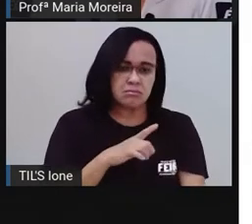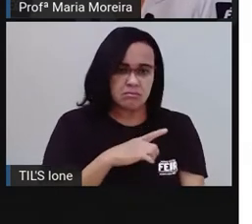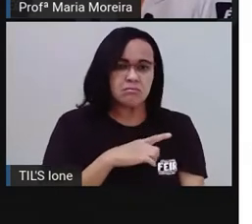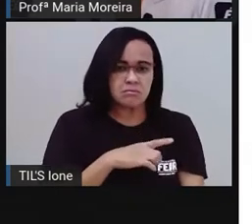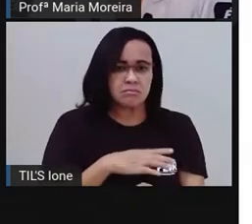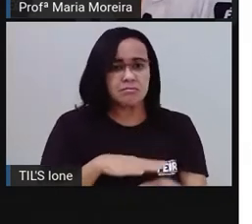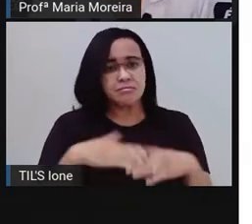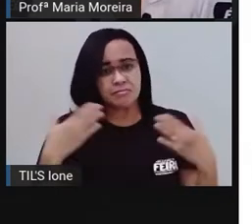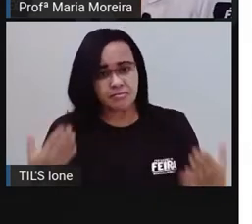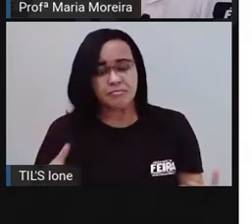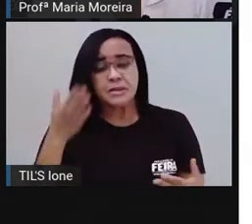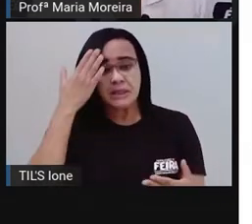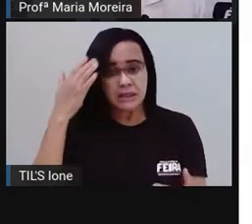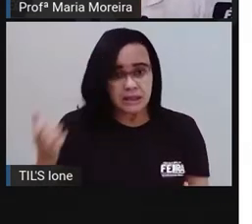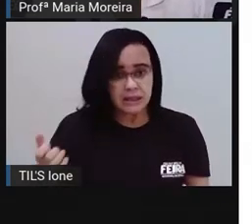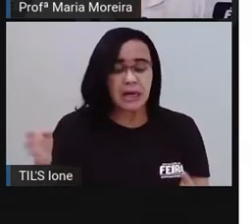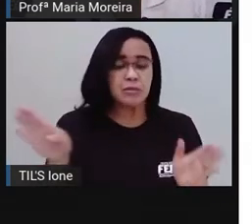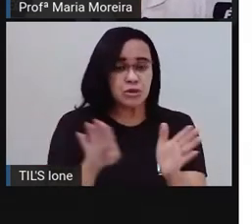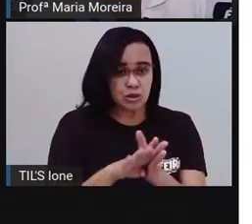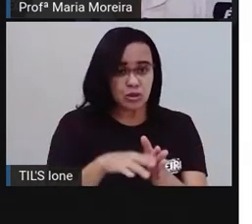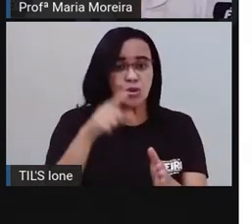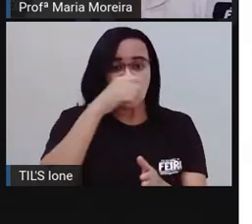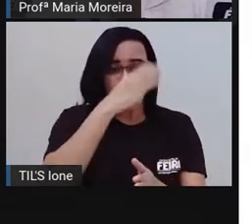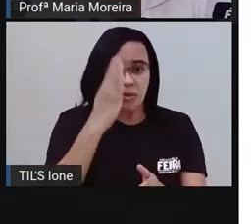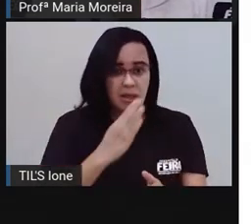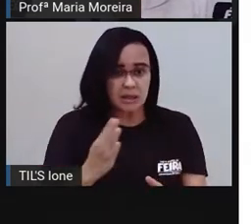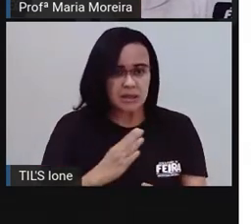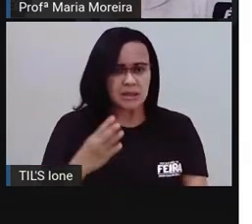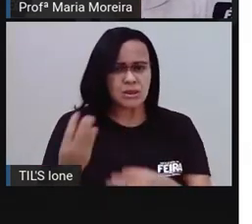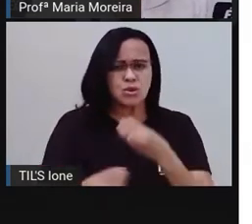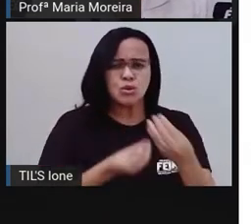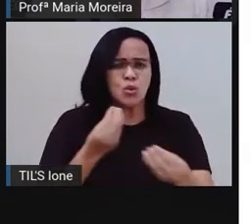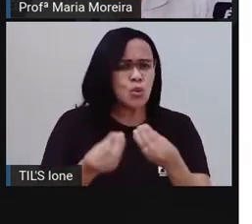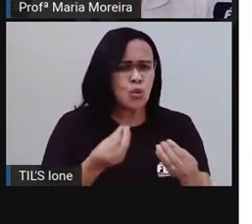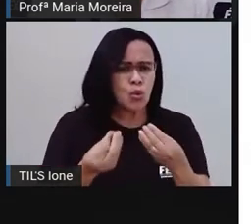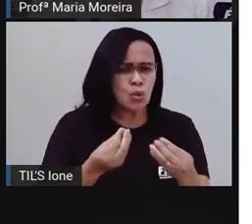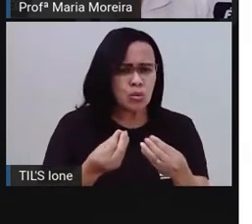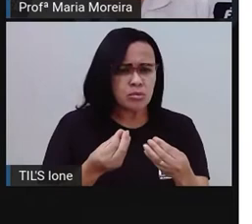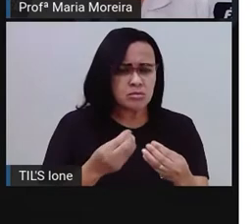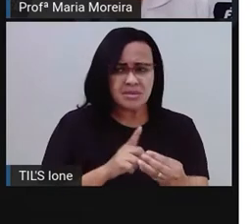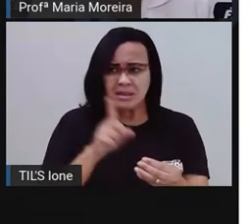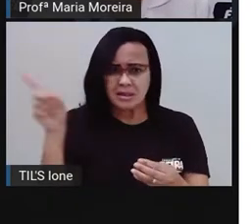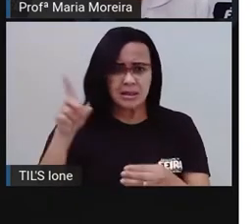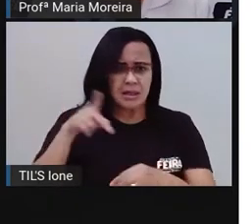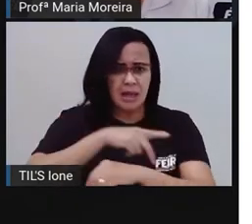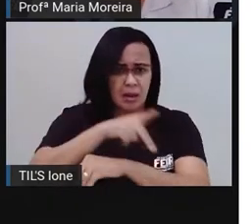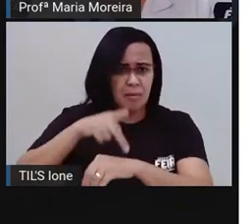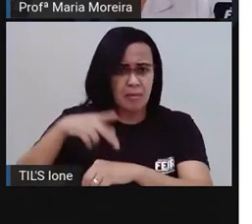sabe que foi nessas embarcações e como é ele foi tratado aqui, ele foi tratado como ele era tratado lá? Não,